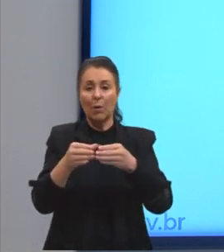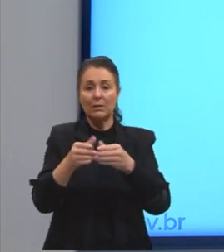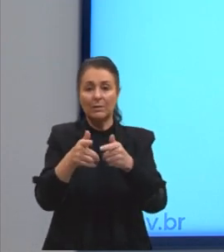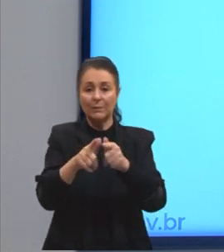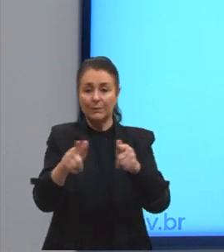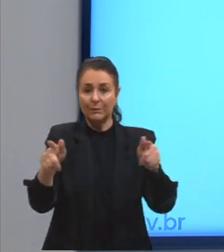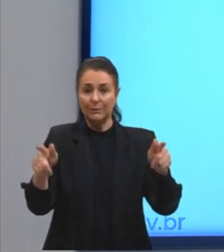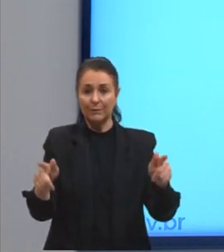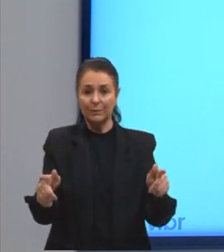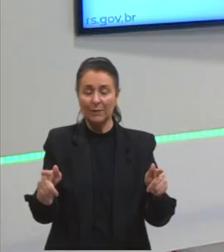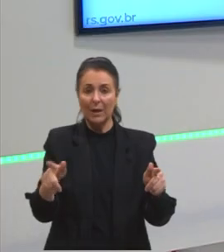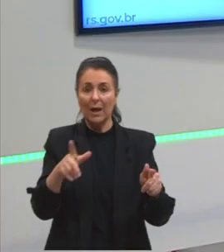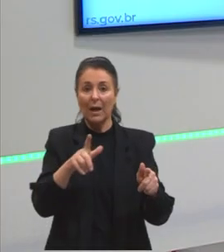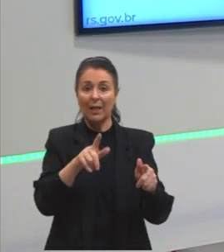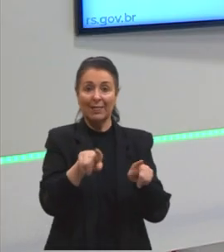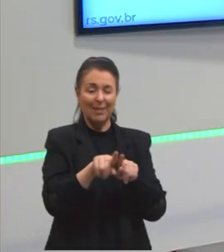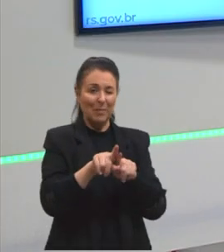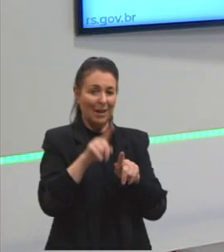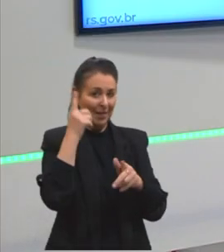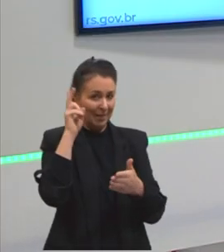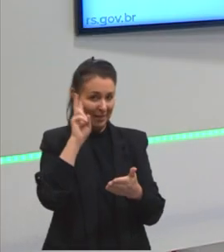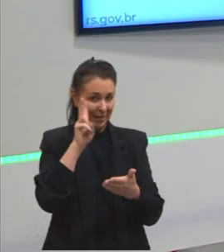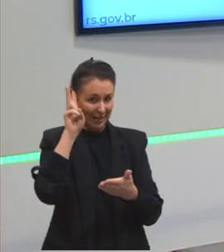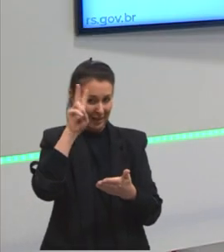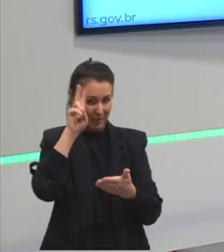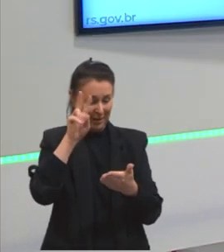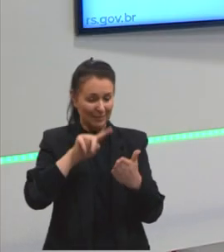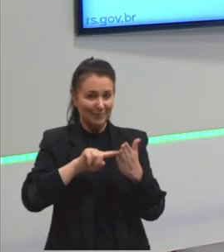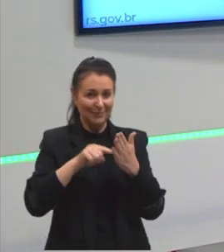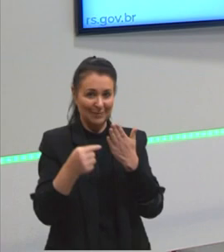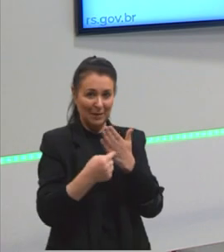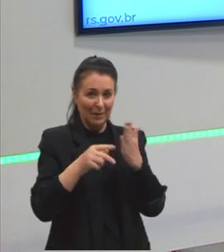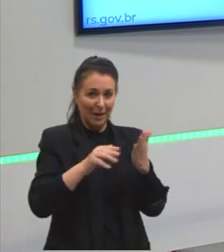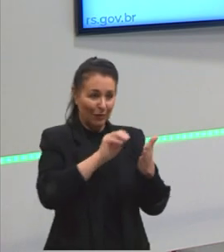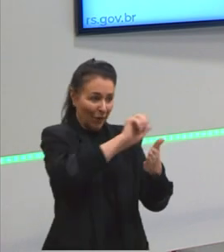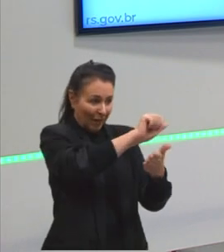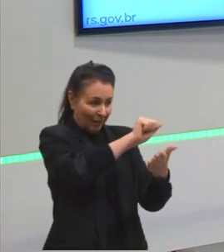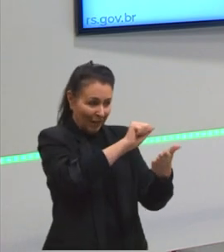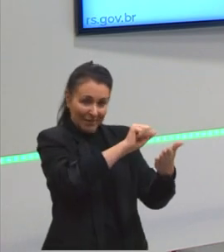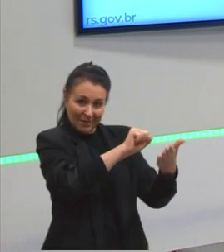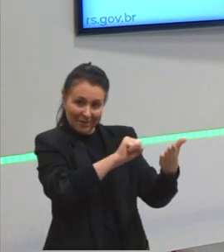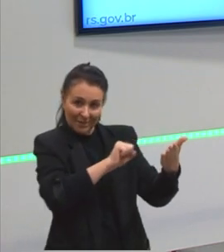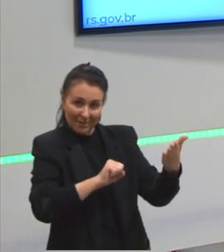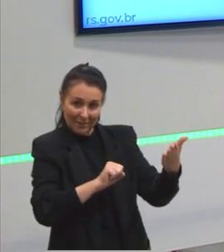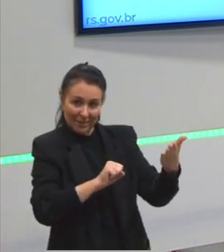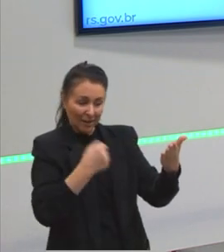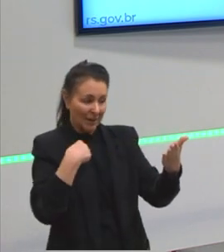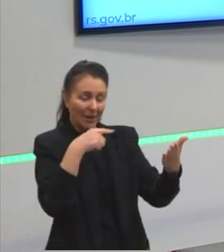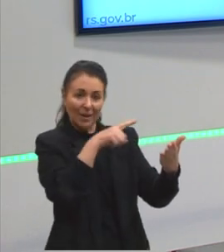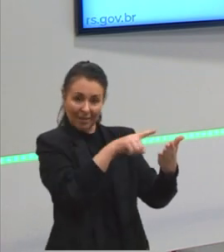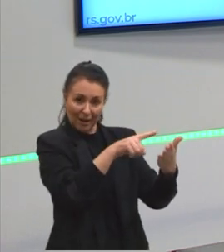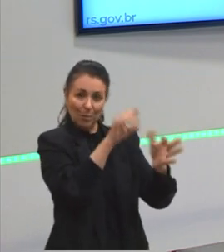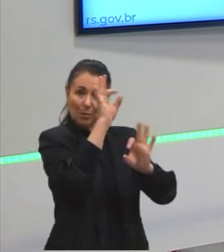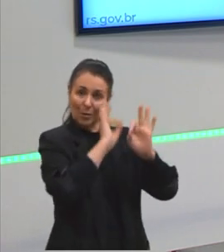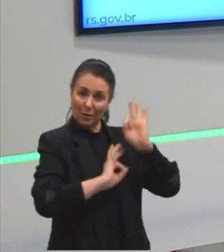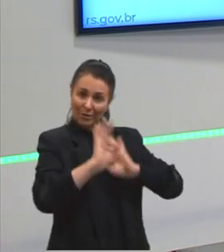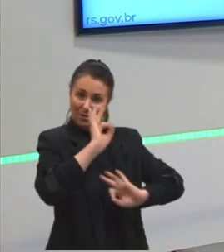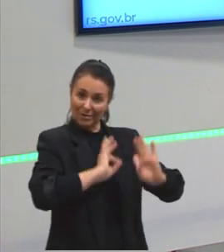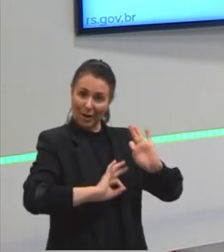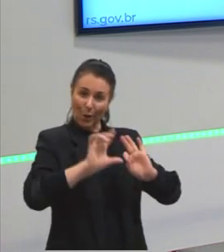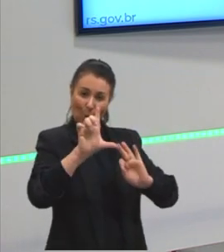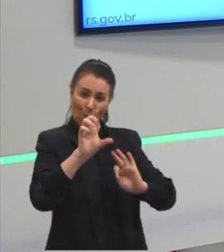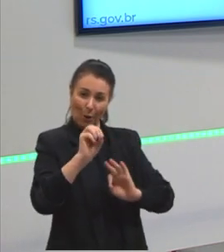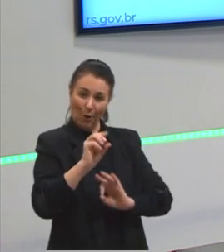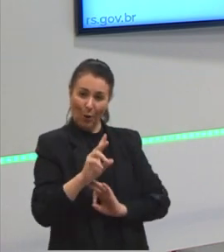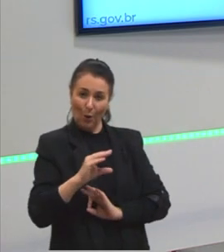gavetas que a gente vai abrir ali para retirar as peças necessárias para compor este look.